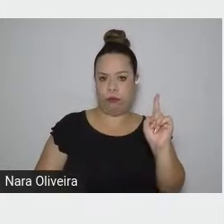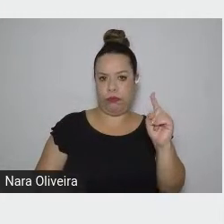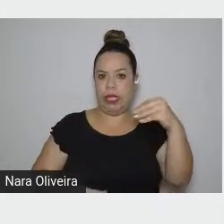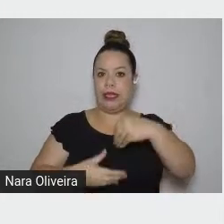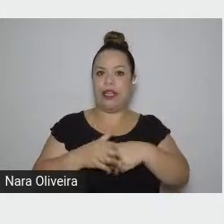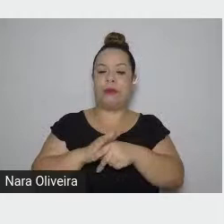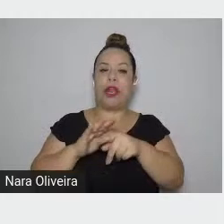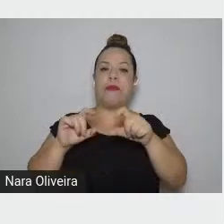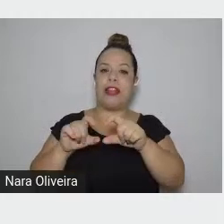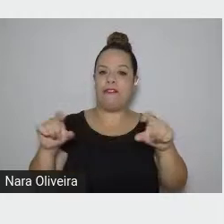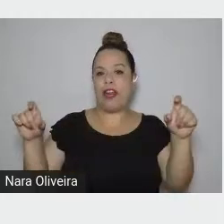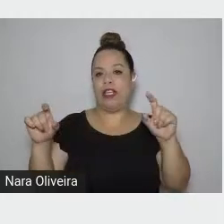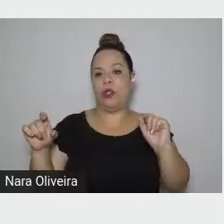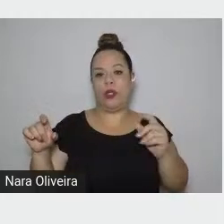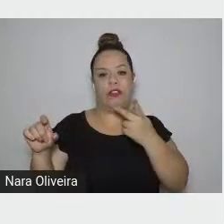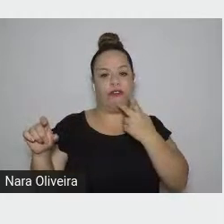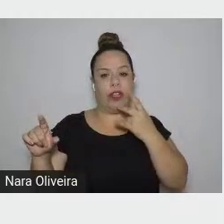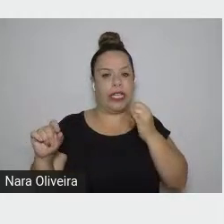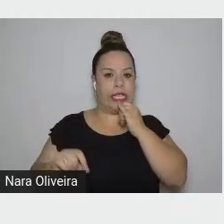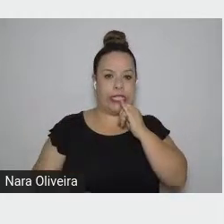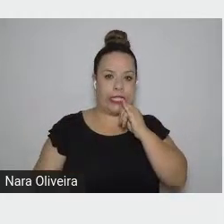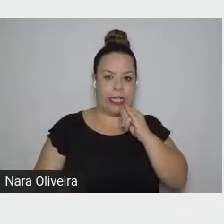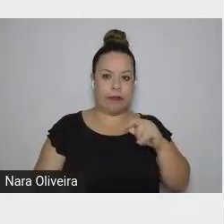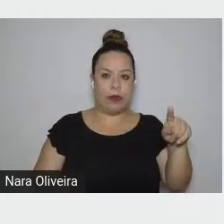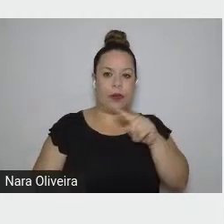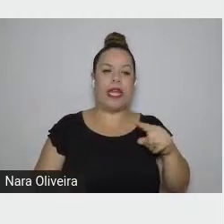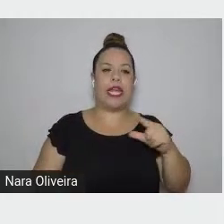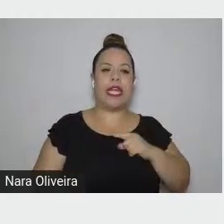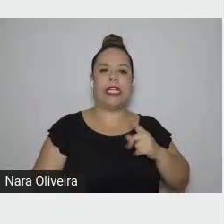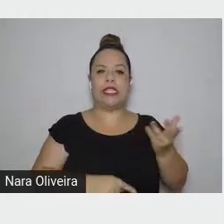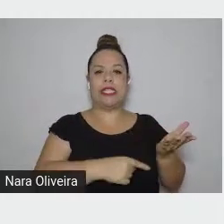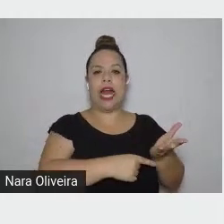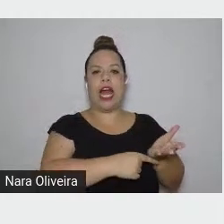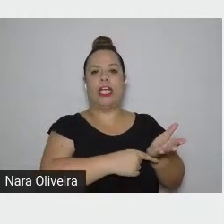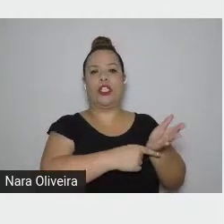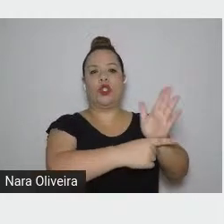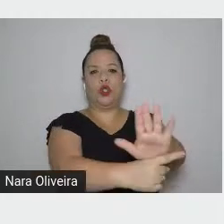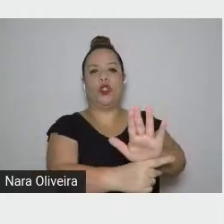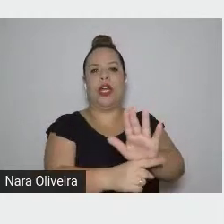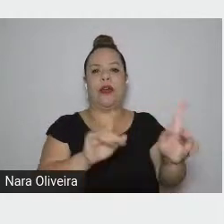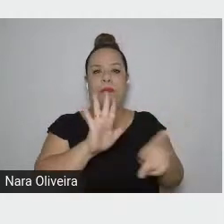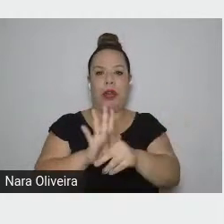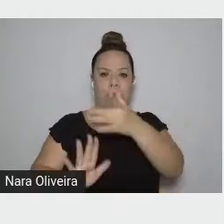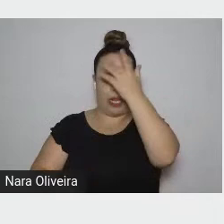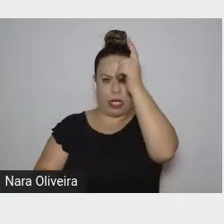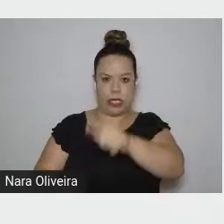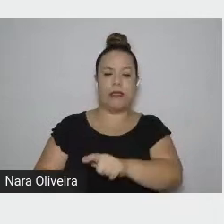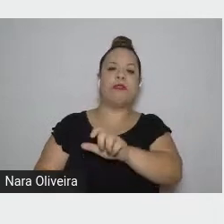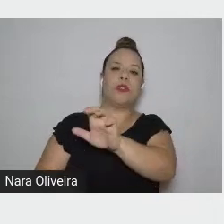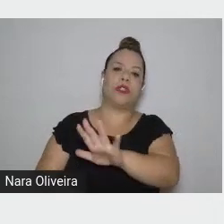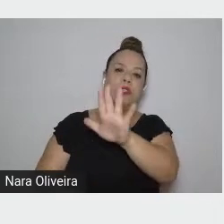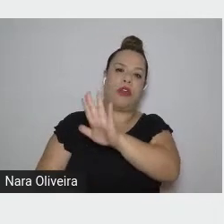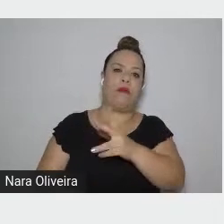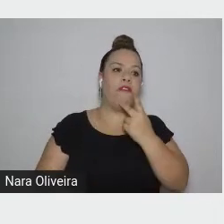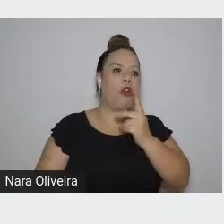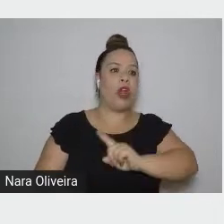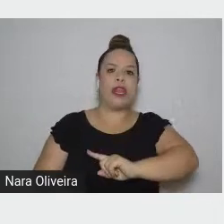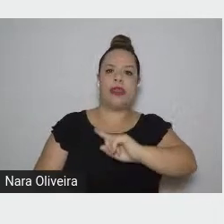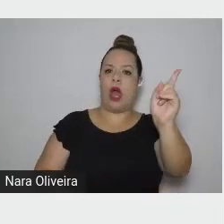em que diz que os cruzados ajudaram os lusitanos. Ele pôs não ajudar.